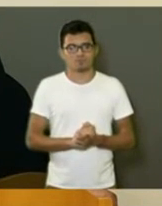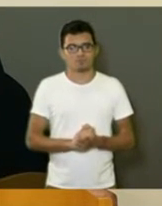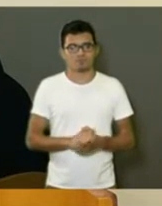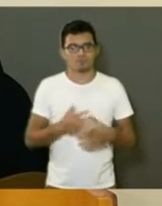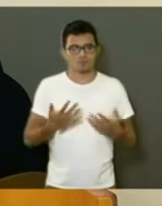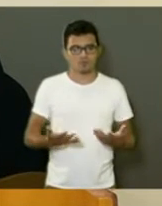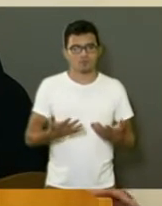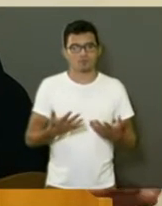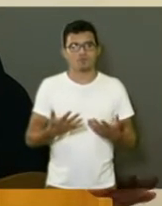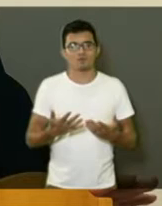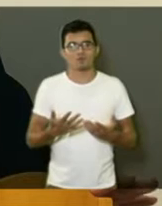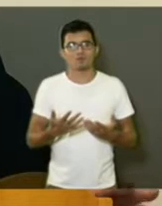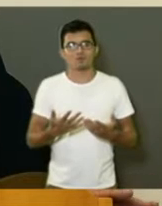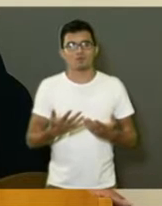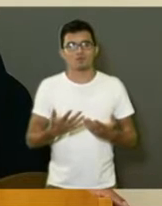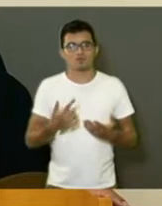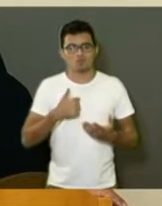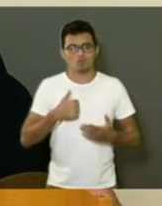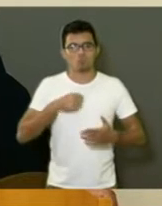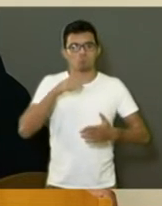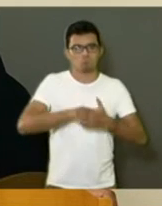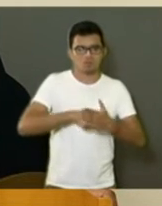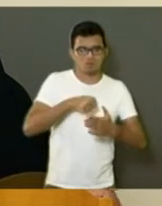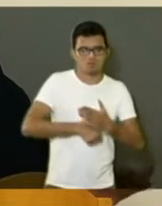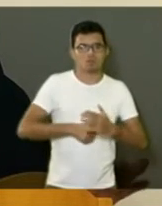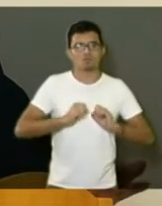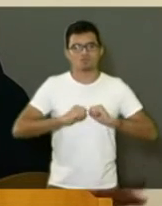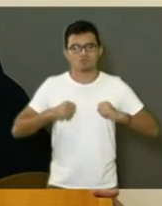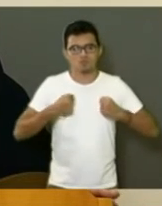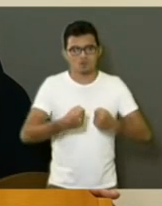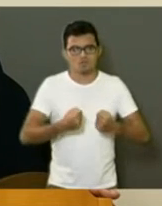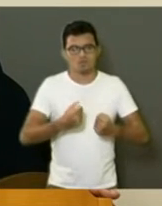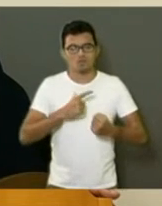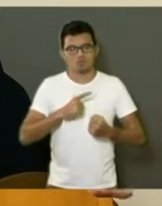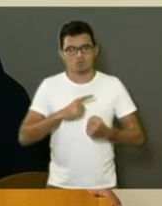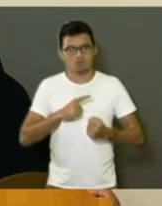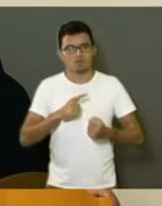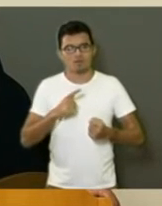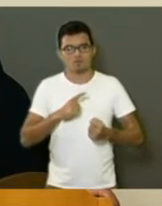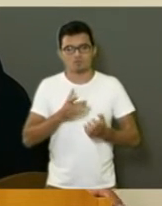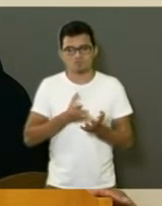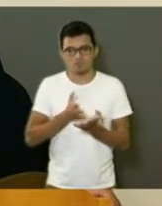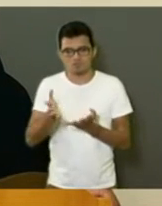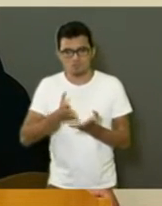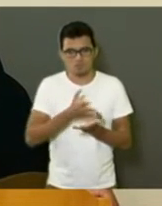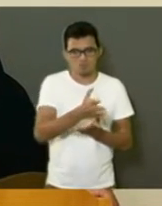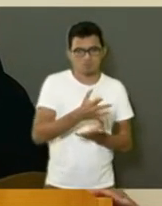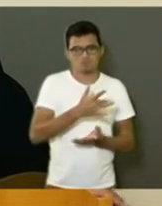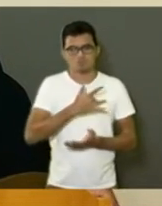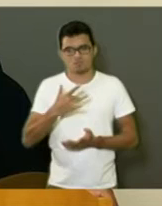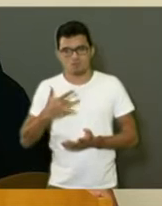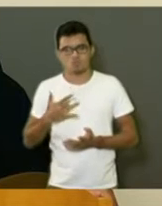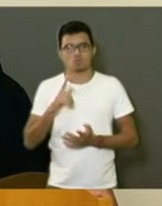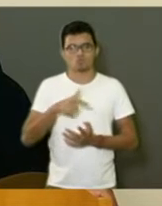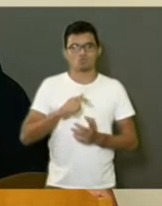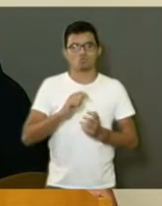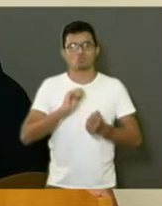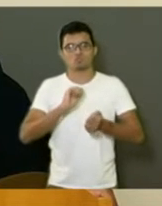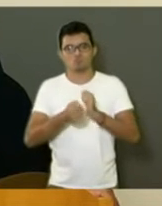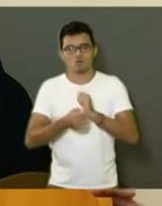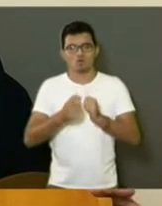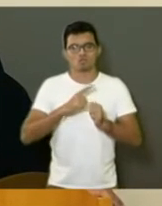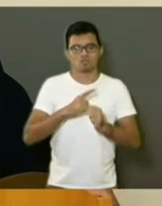mas daquilo que eu briguei, lutei por vários segmentos, na saúde, no esporte, na educação,